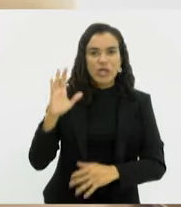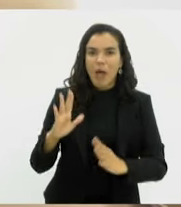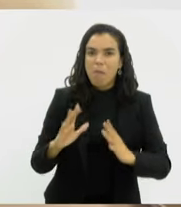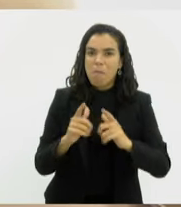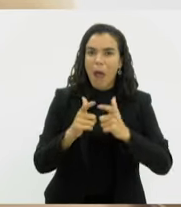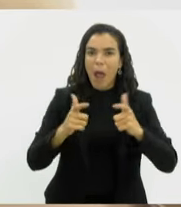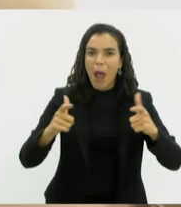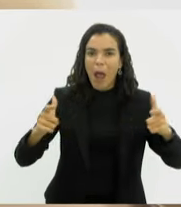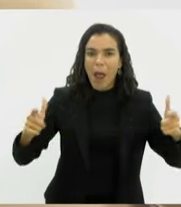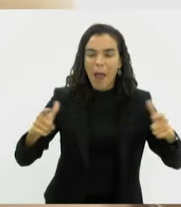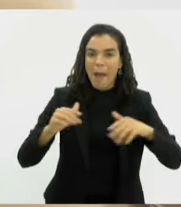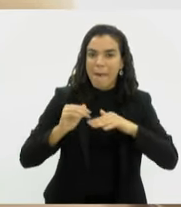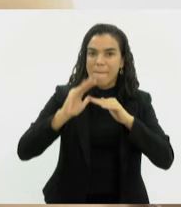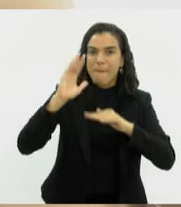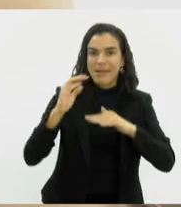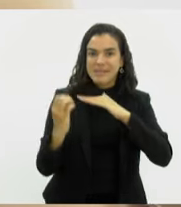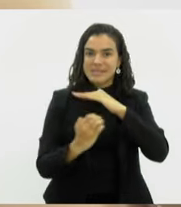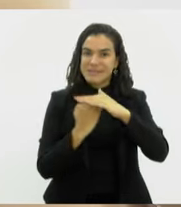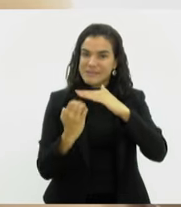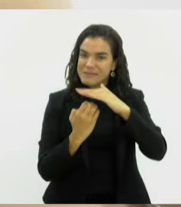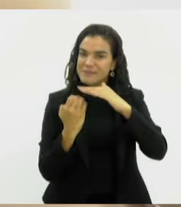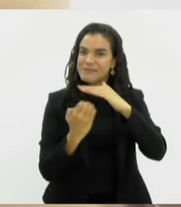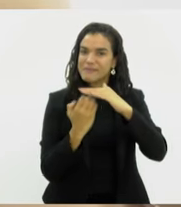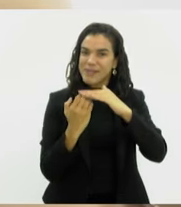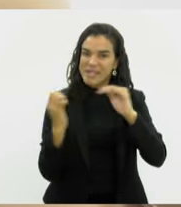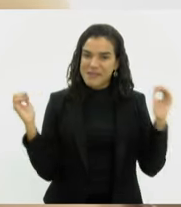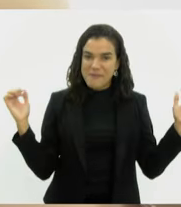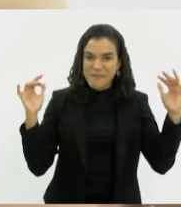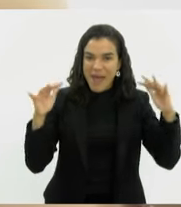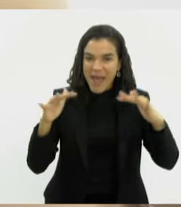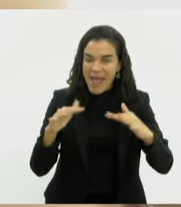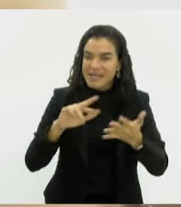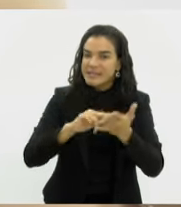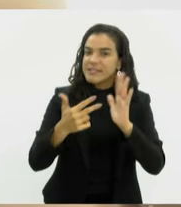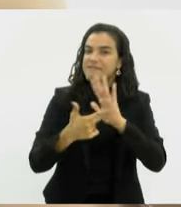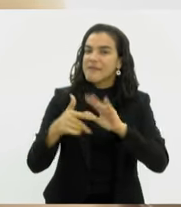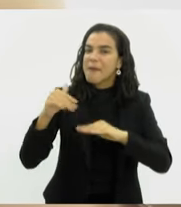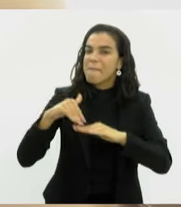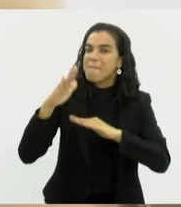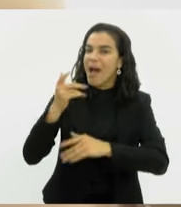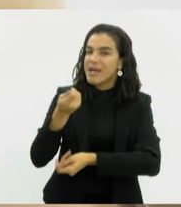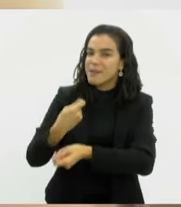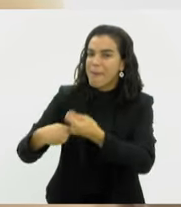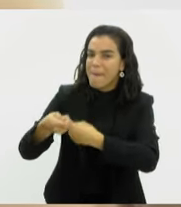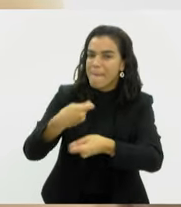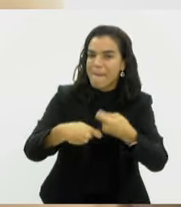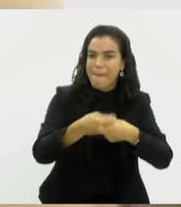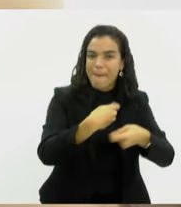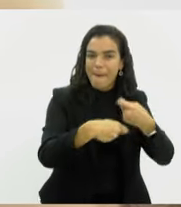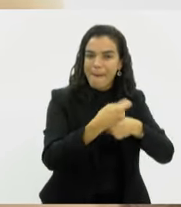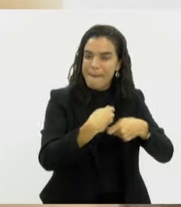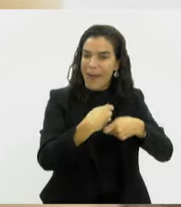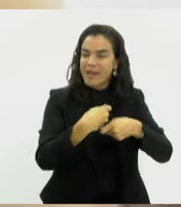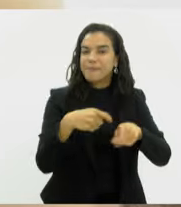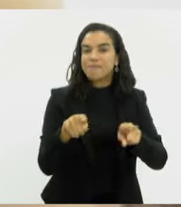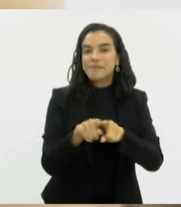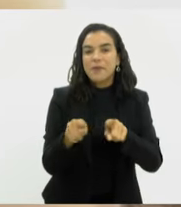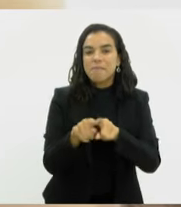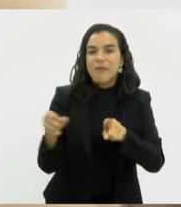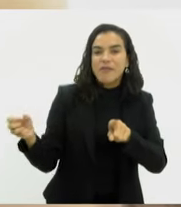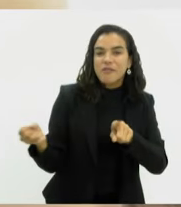pavilhão com mais empresas logo, mais negócios. Inovações dentro da feira. A gente é